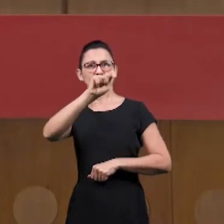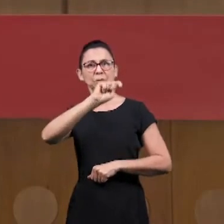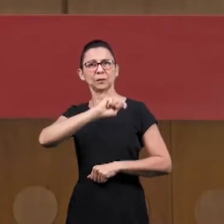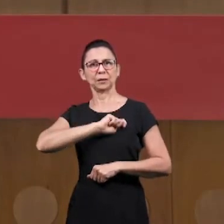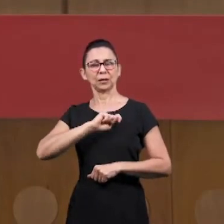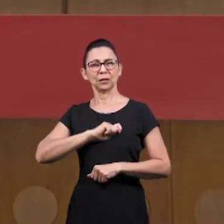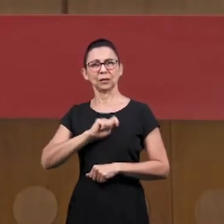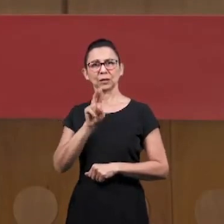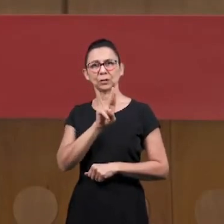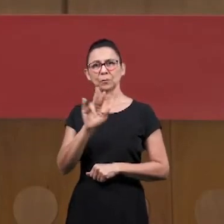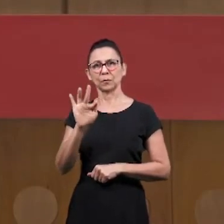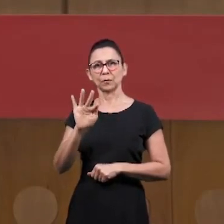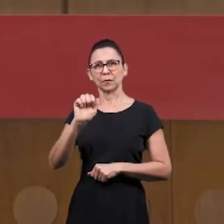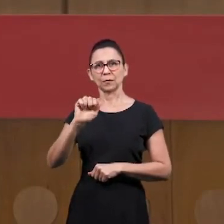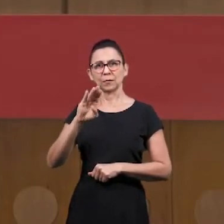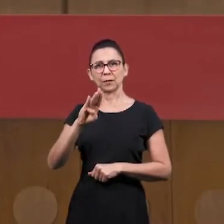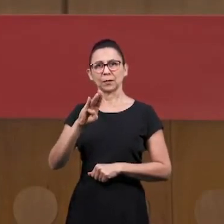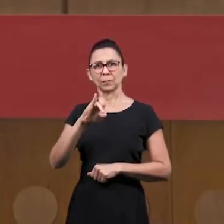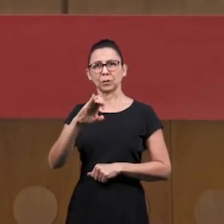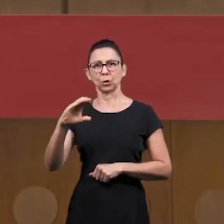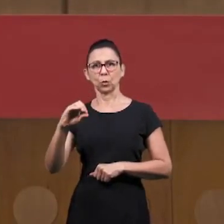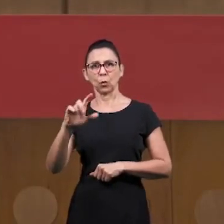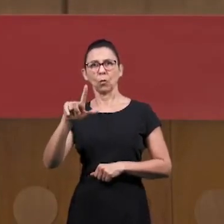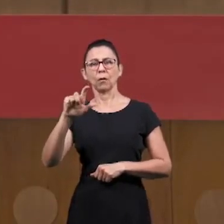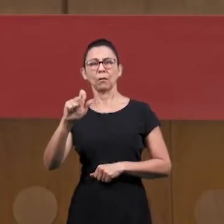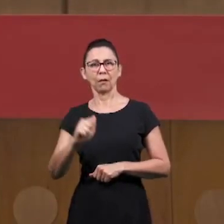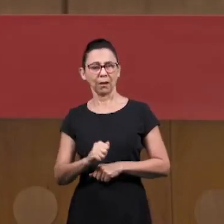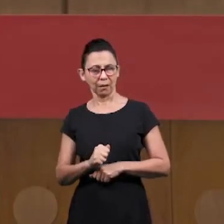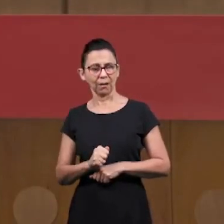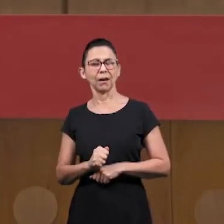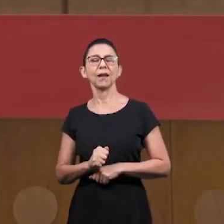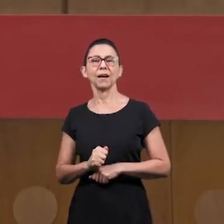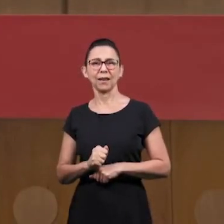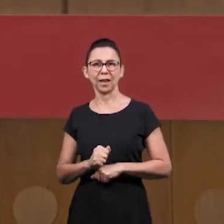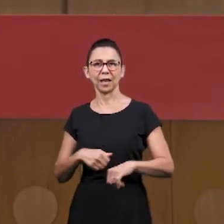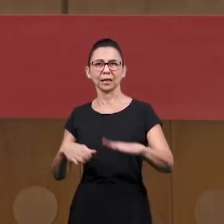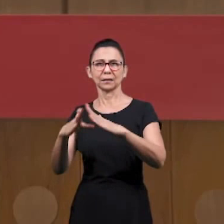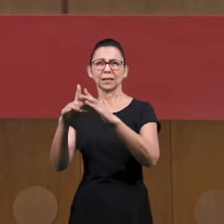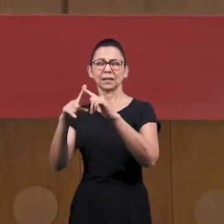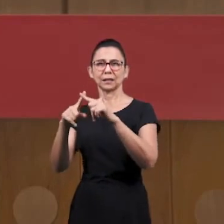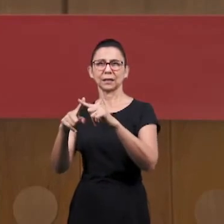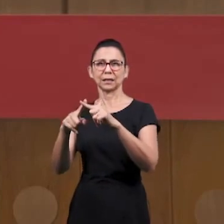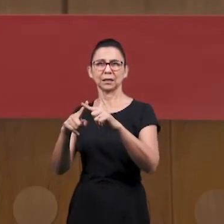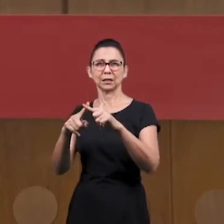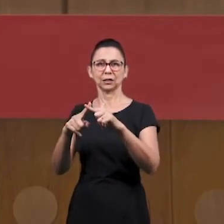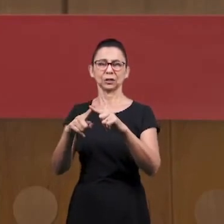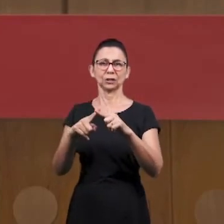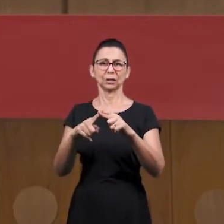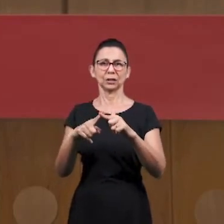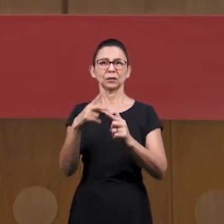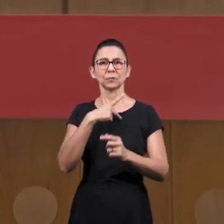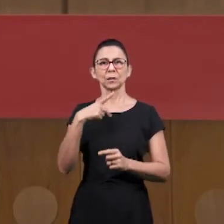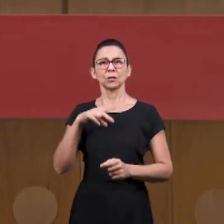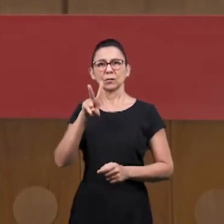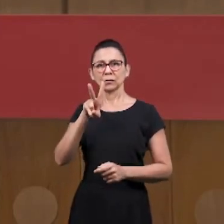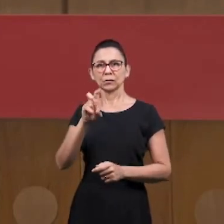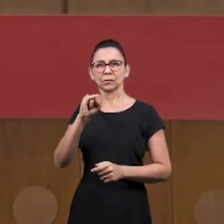Fabiola Ferry, ela é da igreja ali de Água Dulce, no Panamá, o pastor Vicente Castilho.